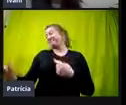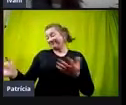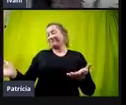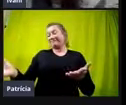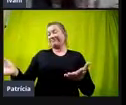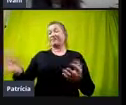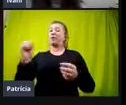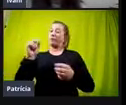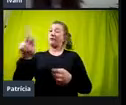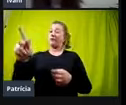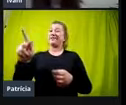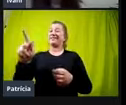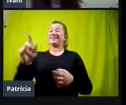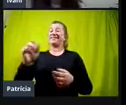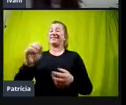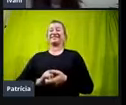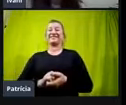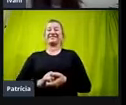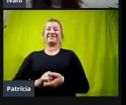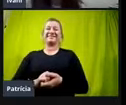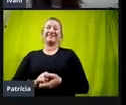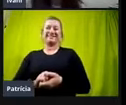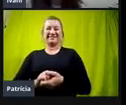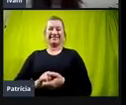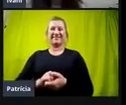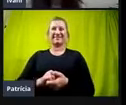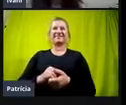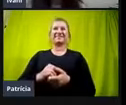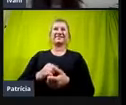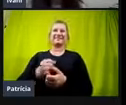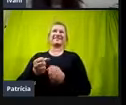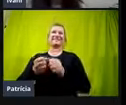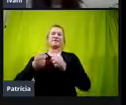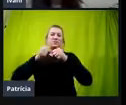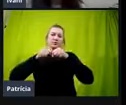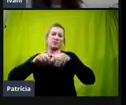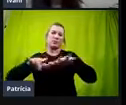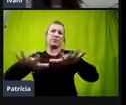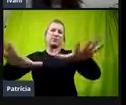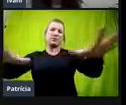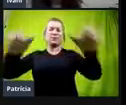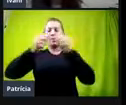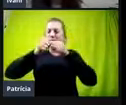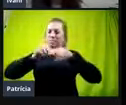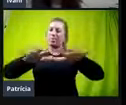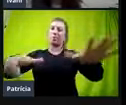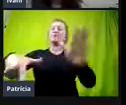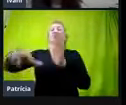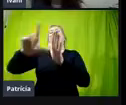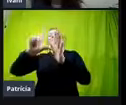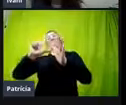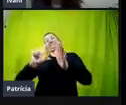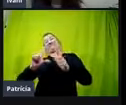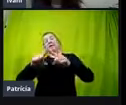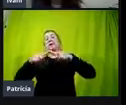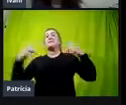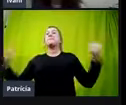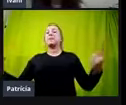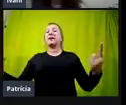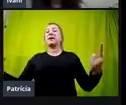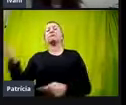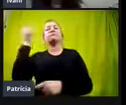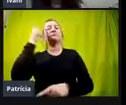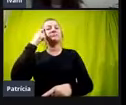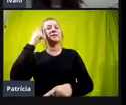então, né, a pandemia nos atrasou, né? Se ele está aí nos vendo, a pandemia nos atrasou, mas a gente vai pensar